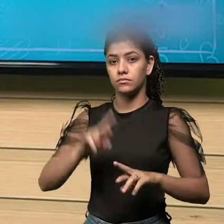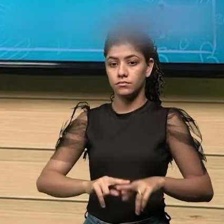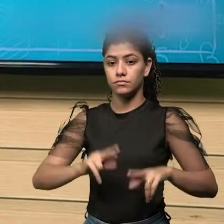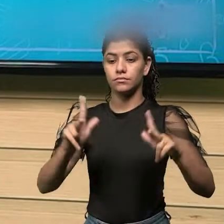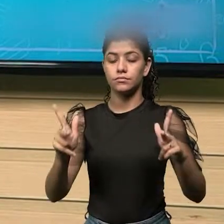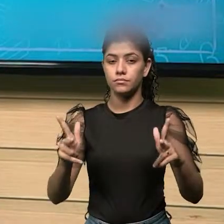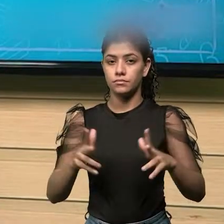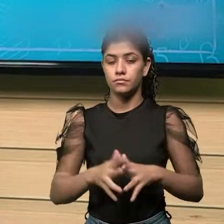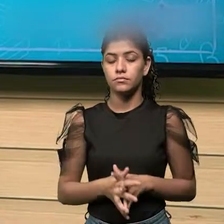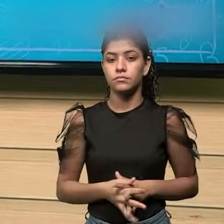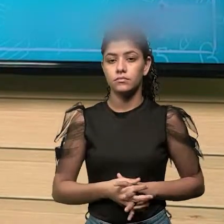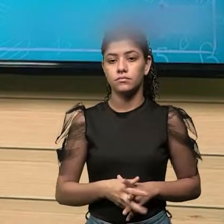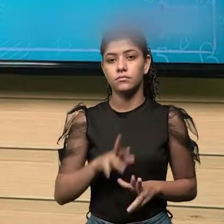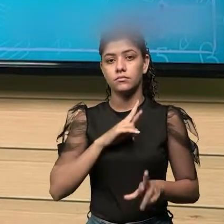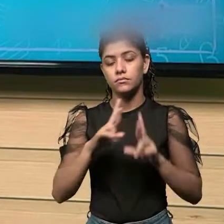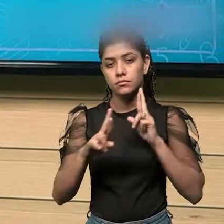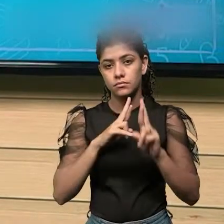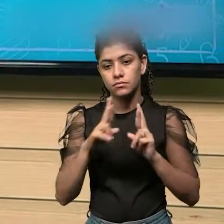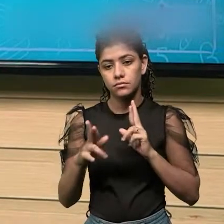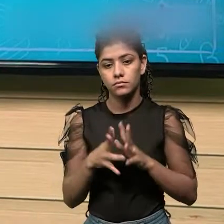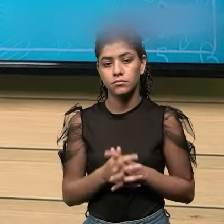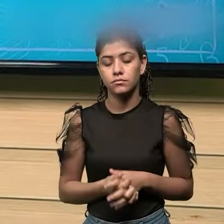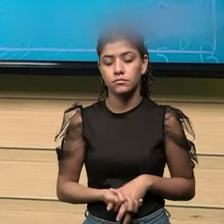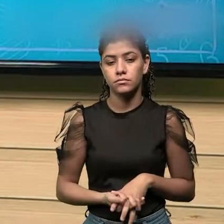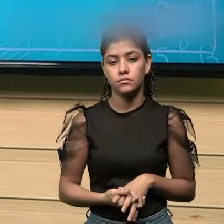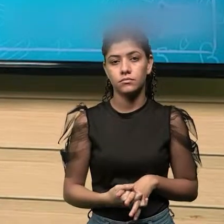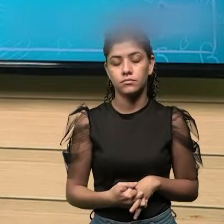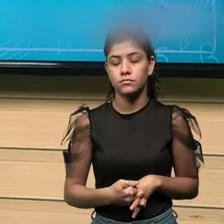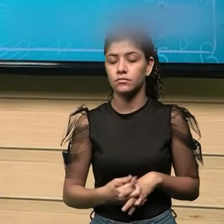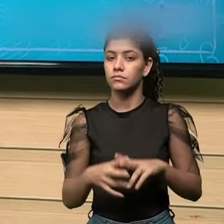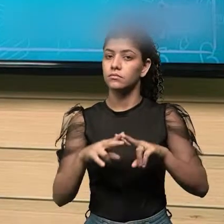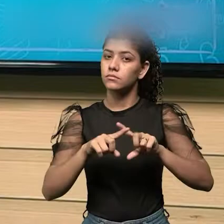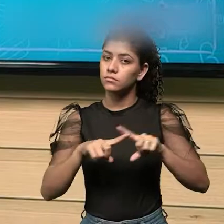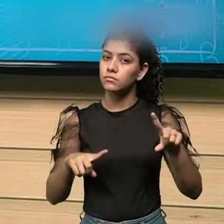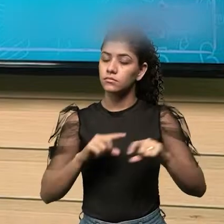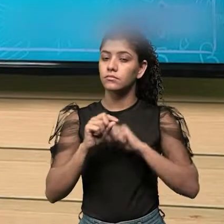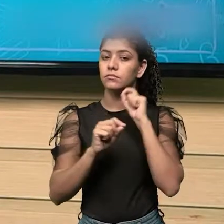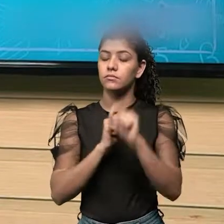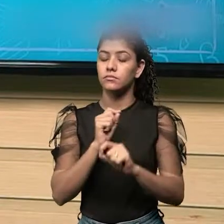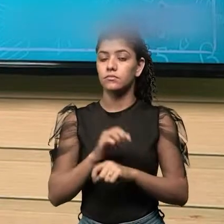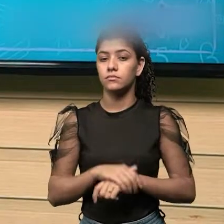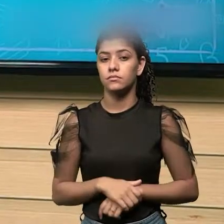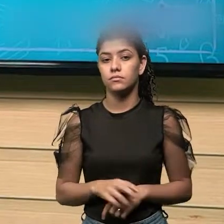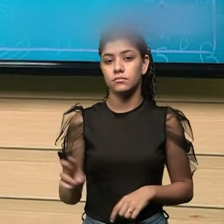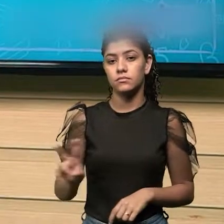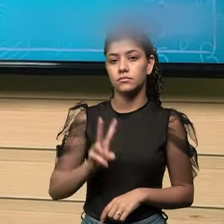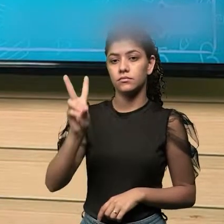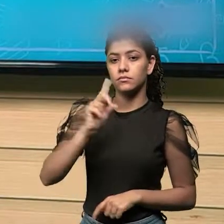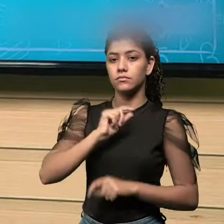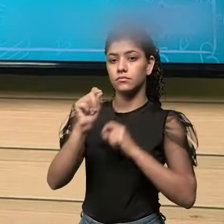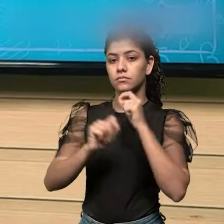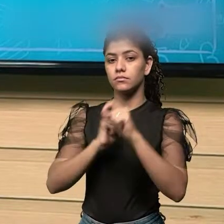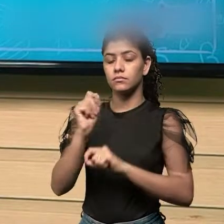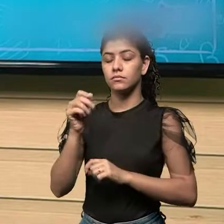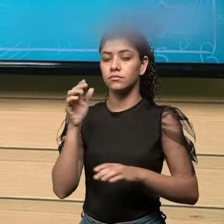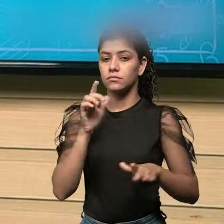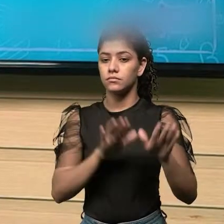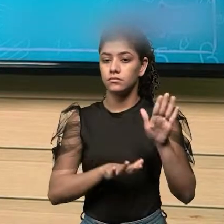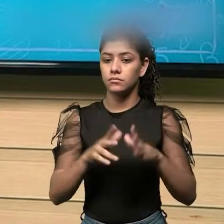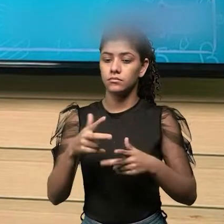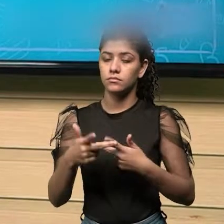diferentes, valores relativos. Porém, este valor, estas